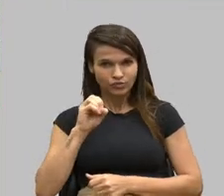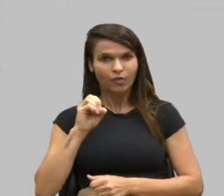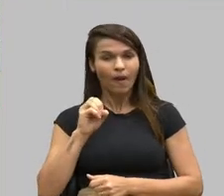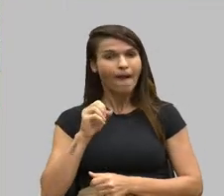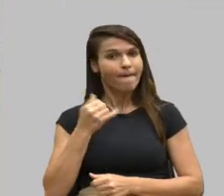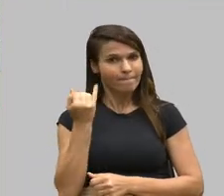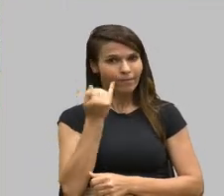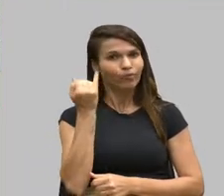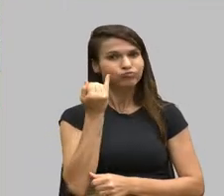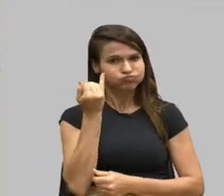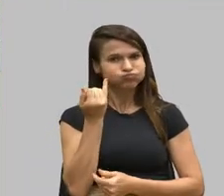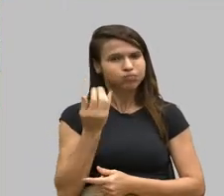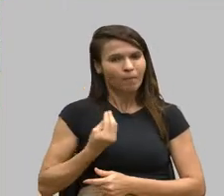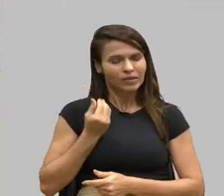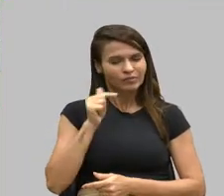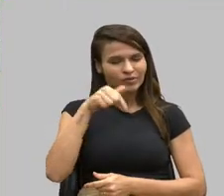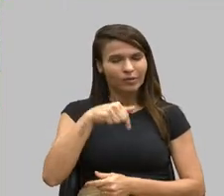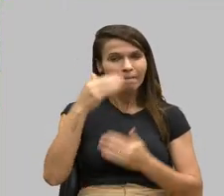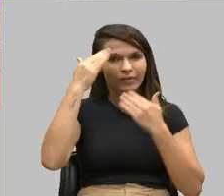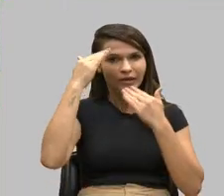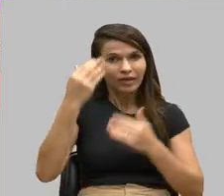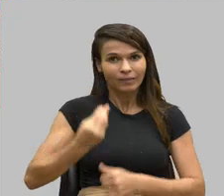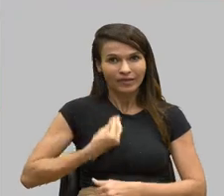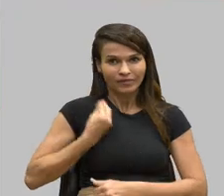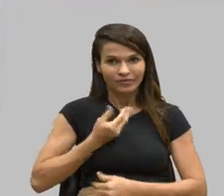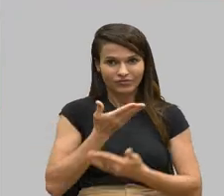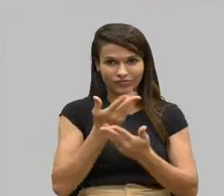visibilidade. Obrigado pela presença de vocês.